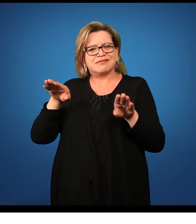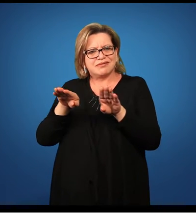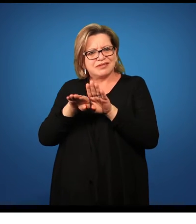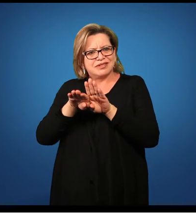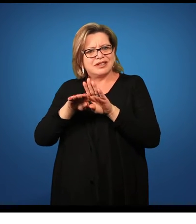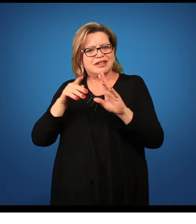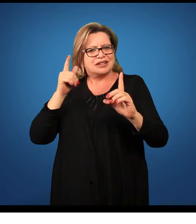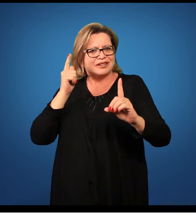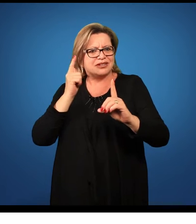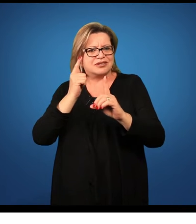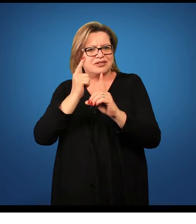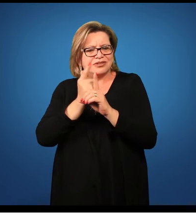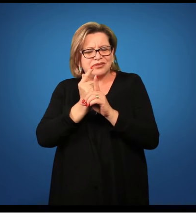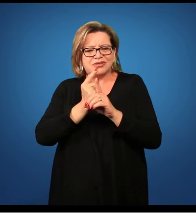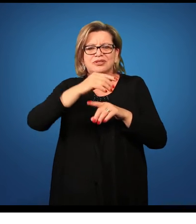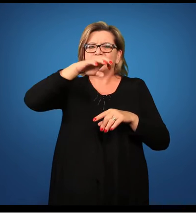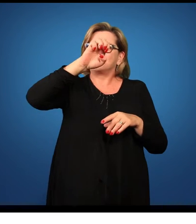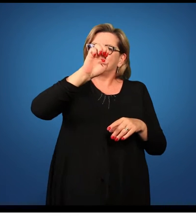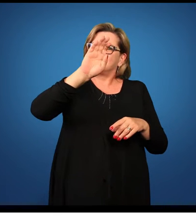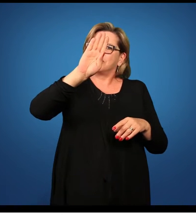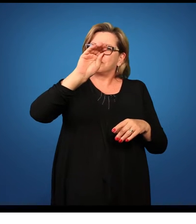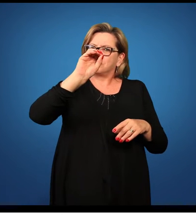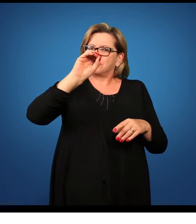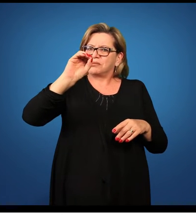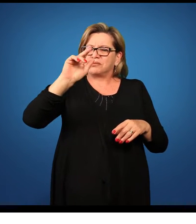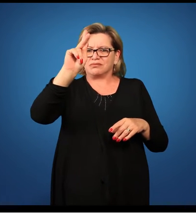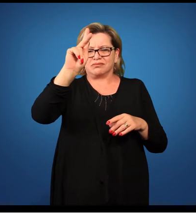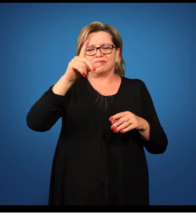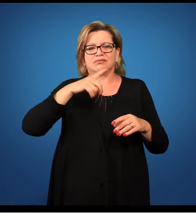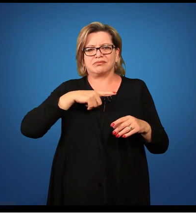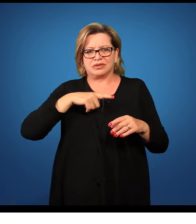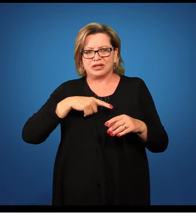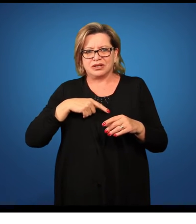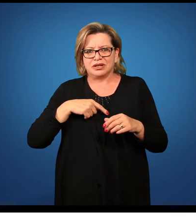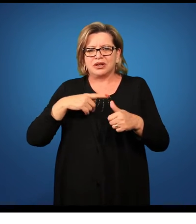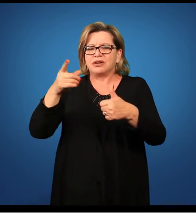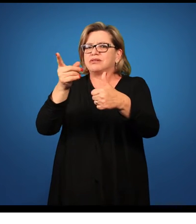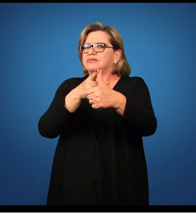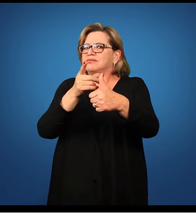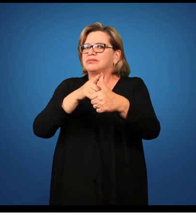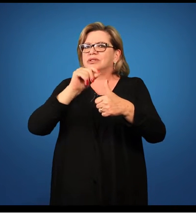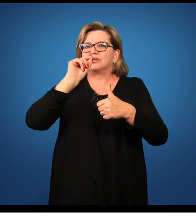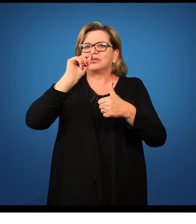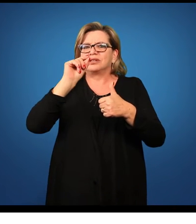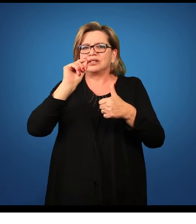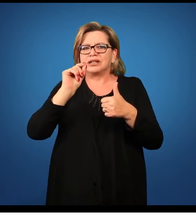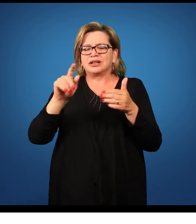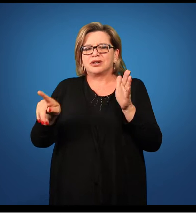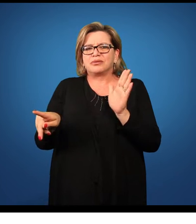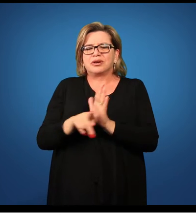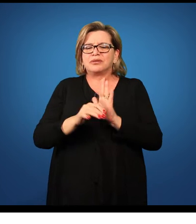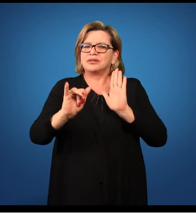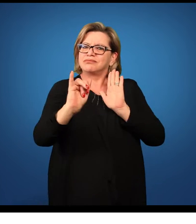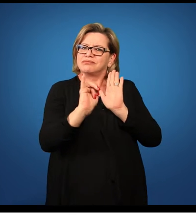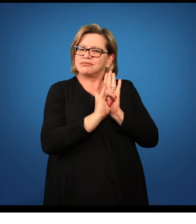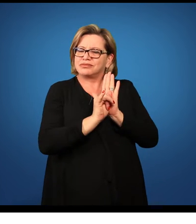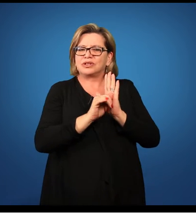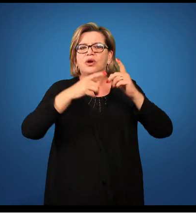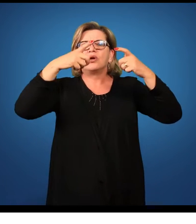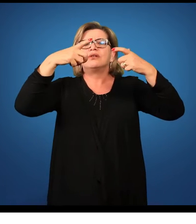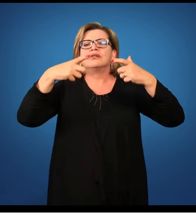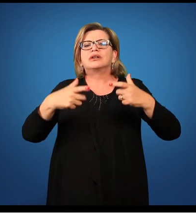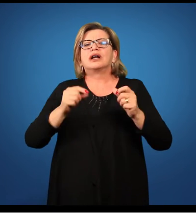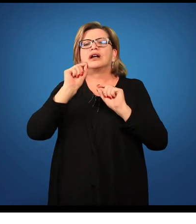por vocês no e-book da disciplina. Então, o primeiro item do plano de aula são os dados de identificação. O local,